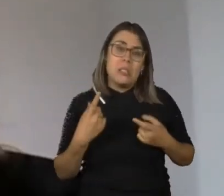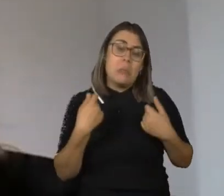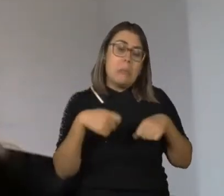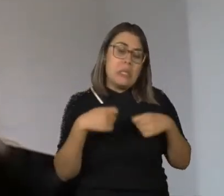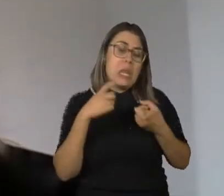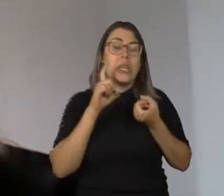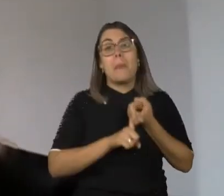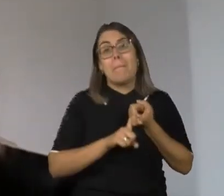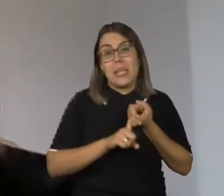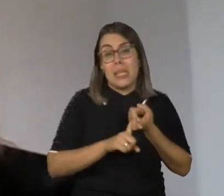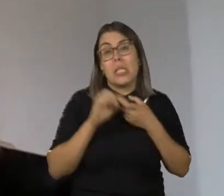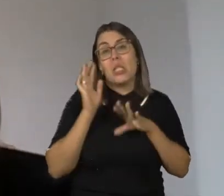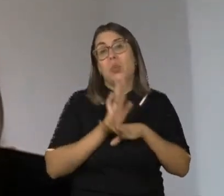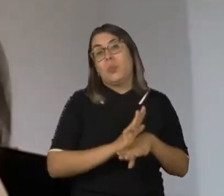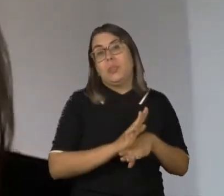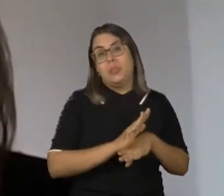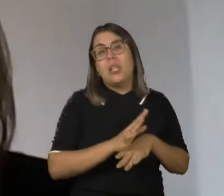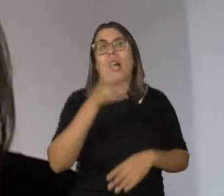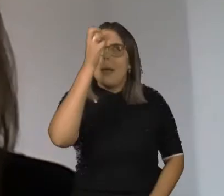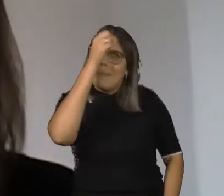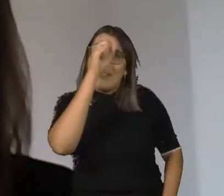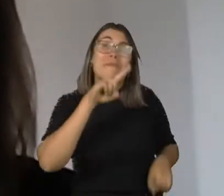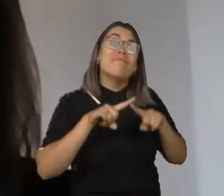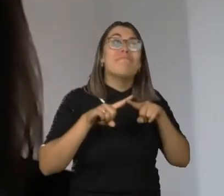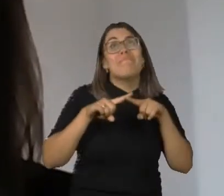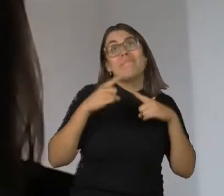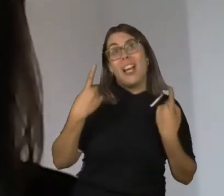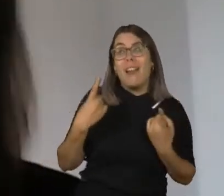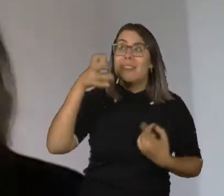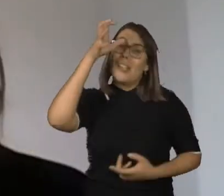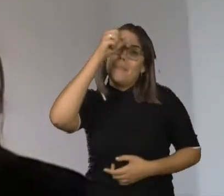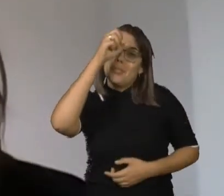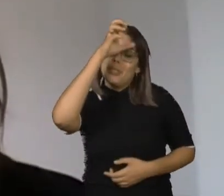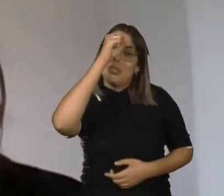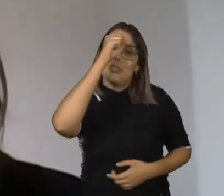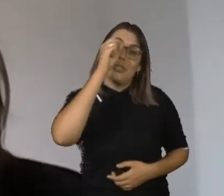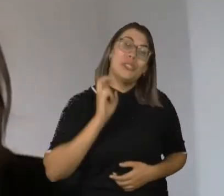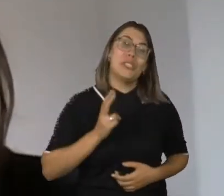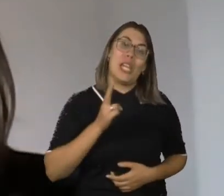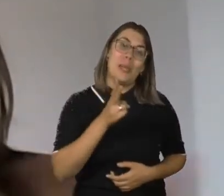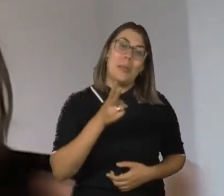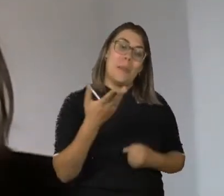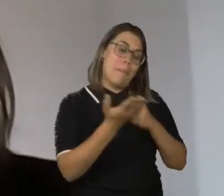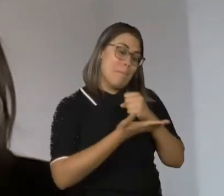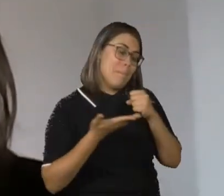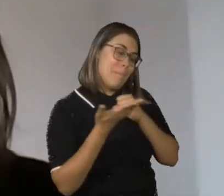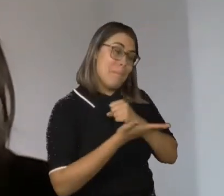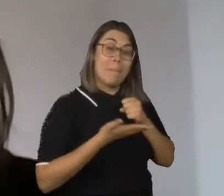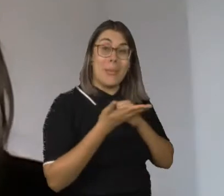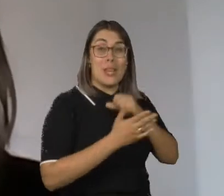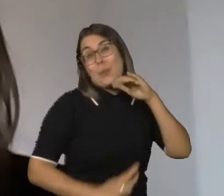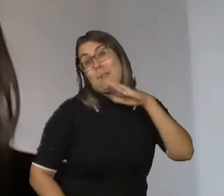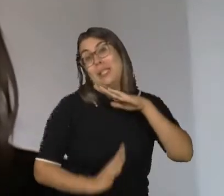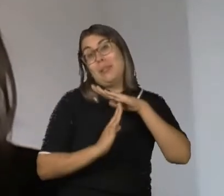sempre de alguma ajuda. aprendem, mas esse aprendizado será sempre restrito àquilo que puder